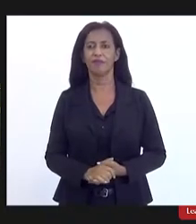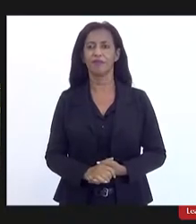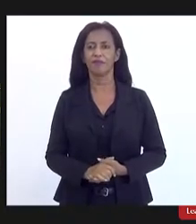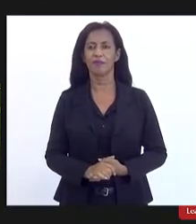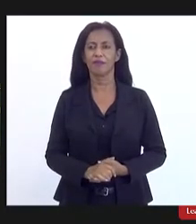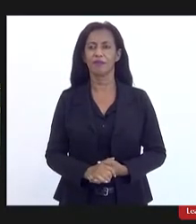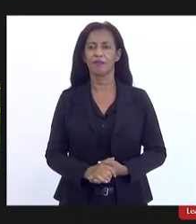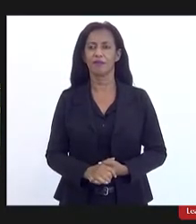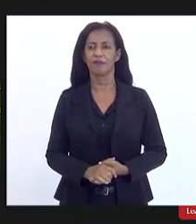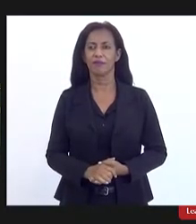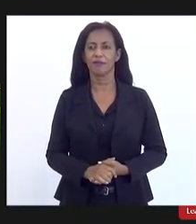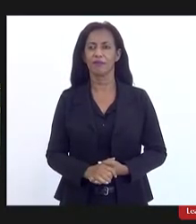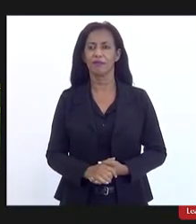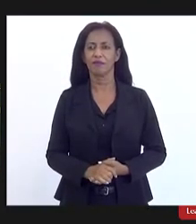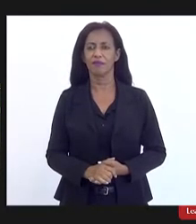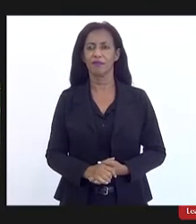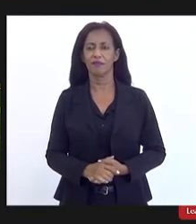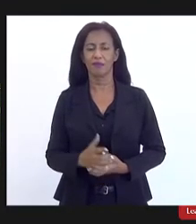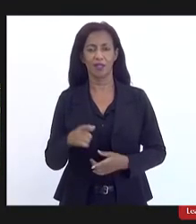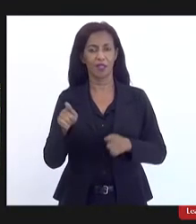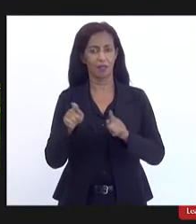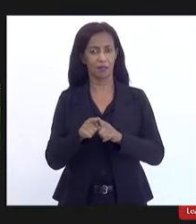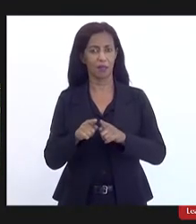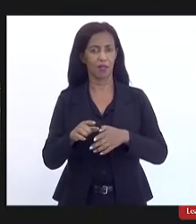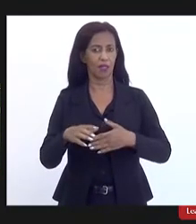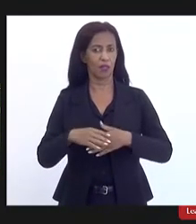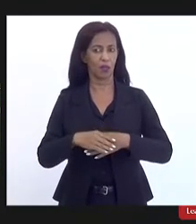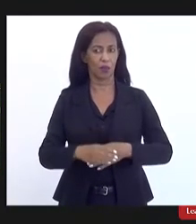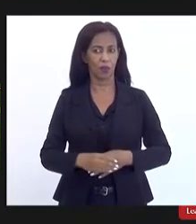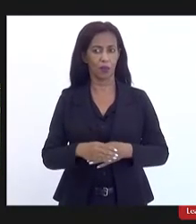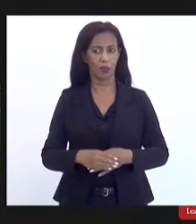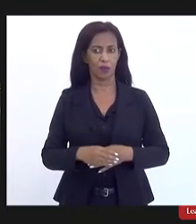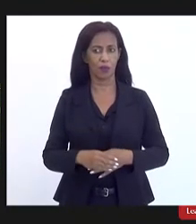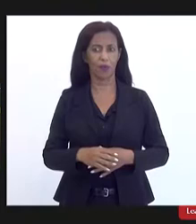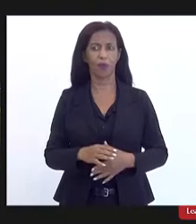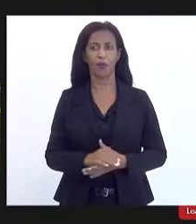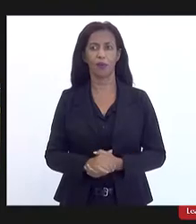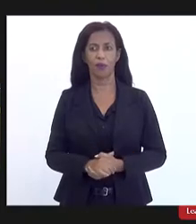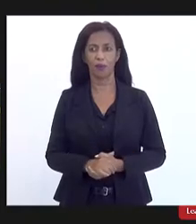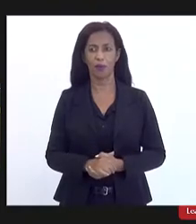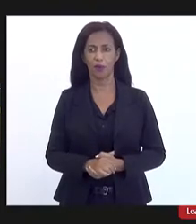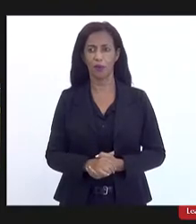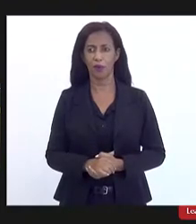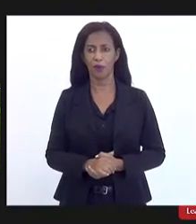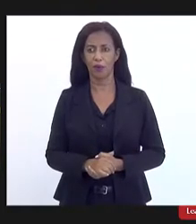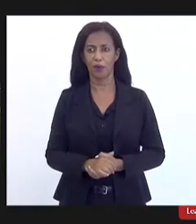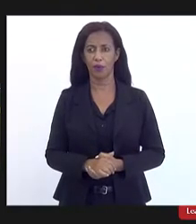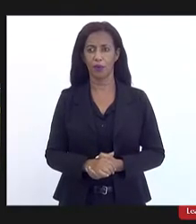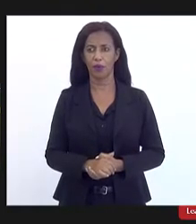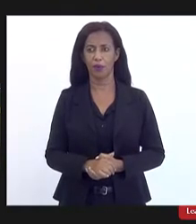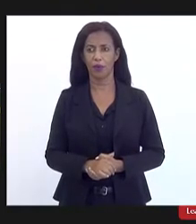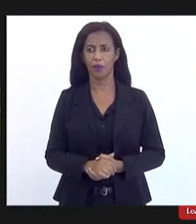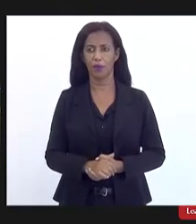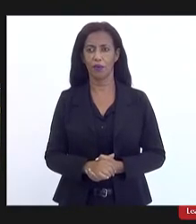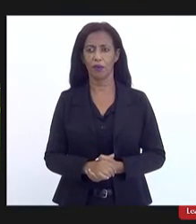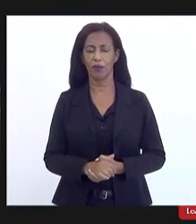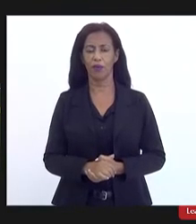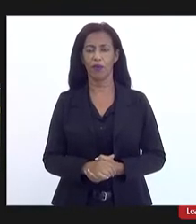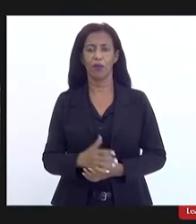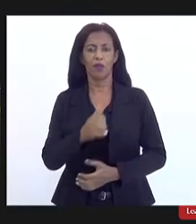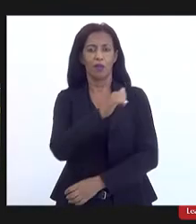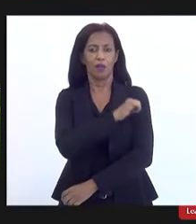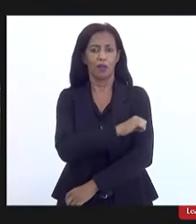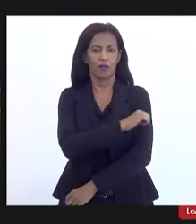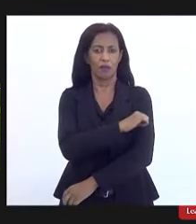também queria saudar aqui a nossa deputada primeira Regiane